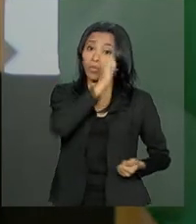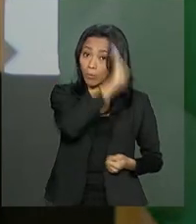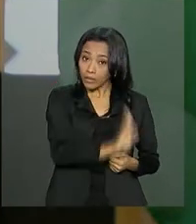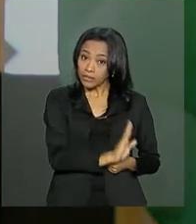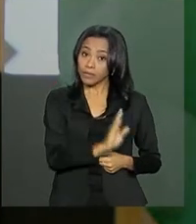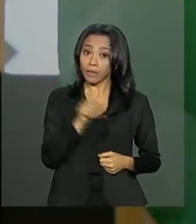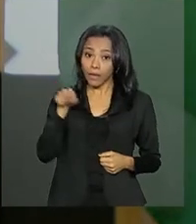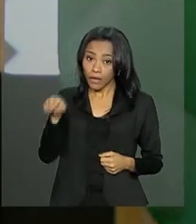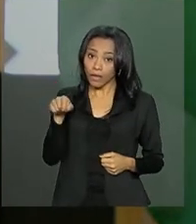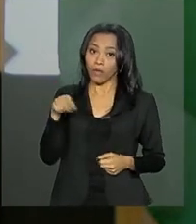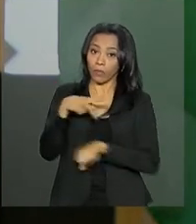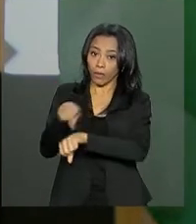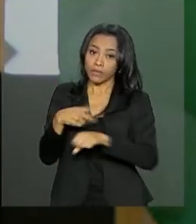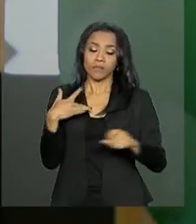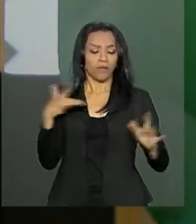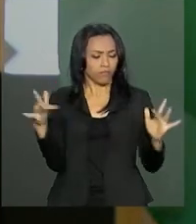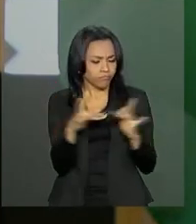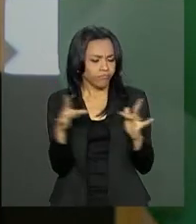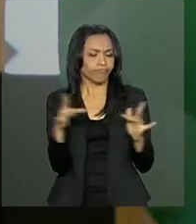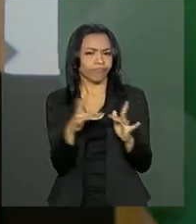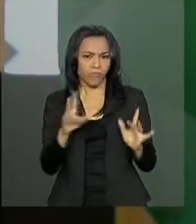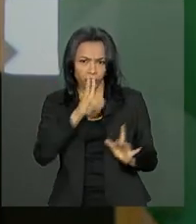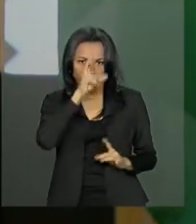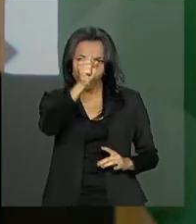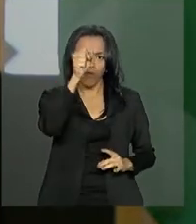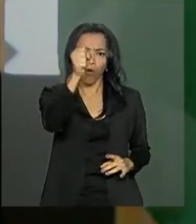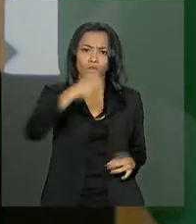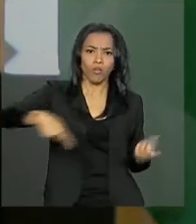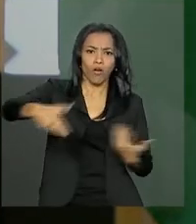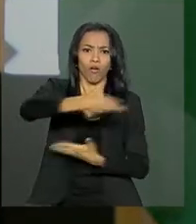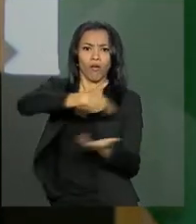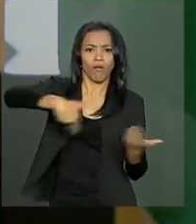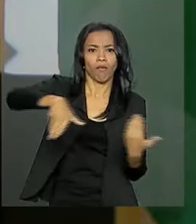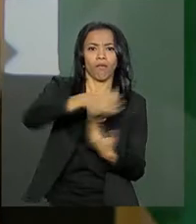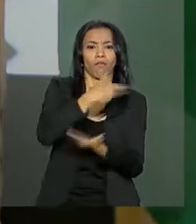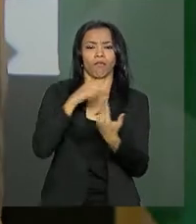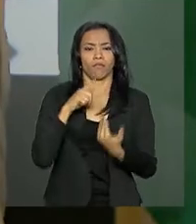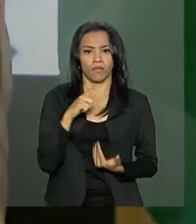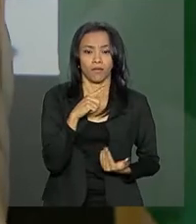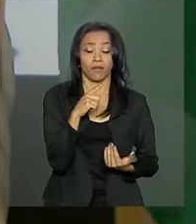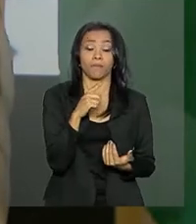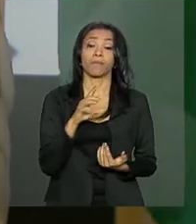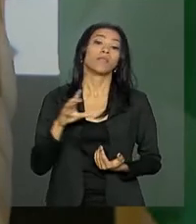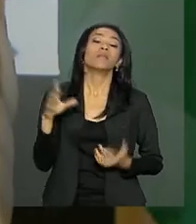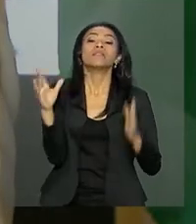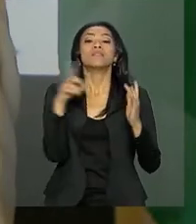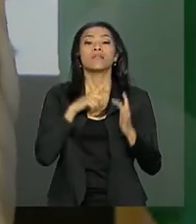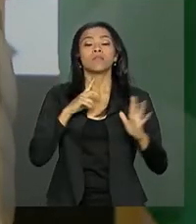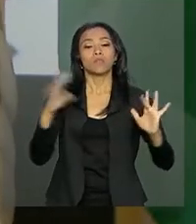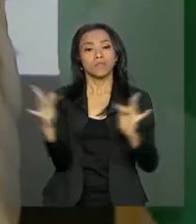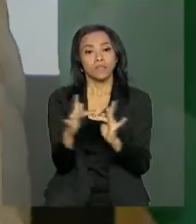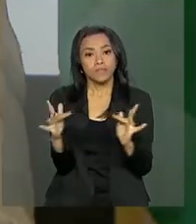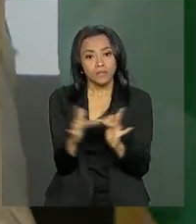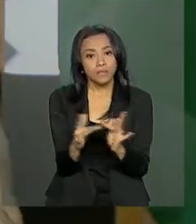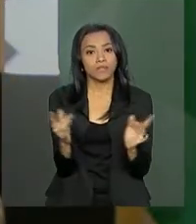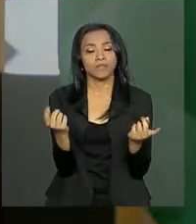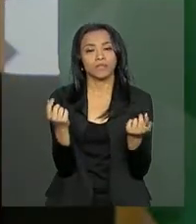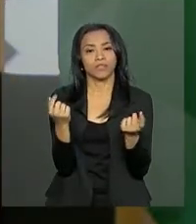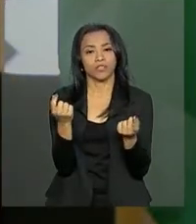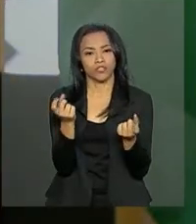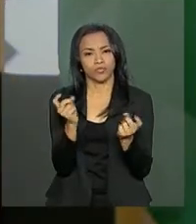econômica e comercial muito forte. Nós temos o nosso intercâmbio comercial com o Vietnã,